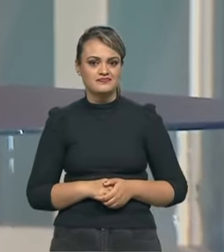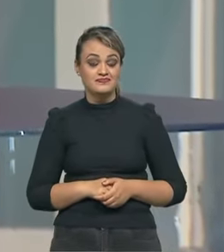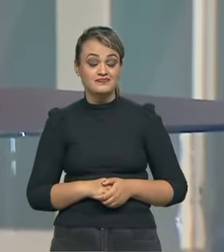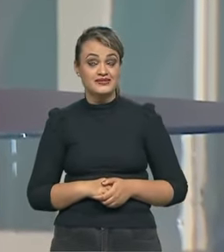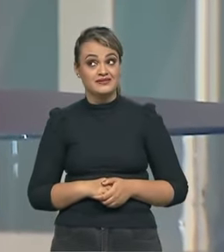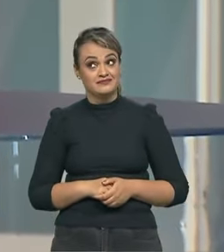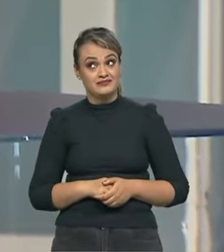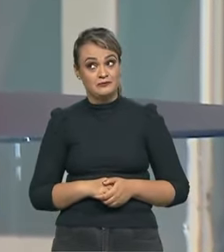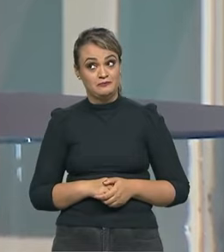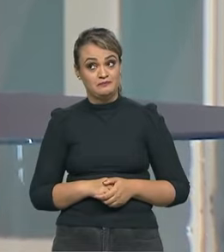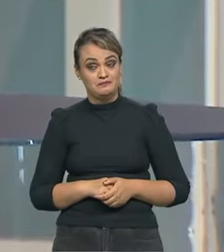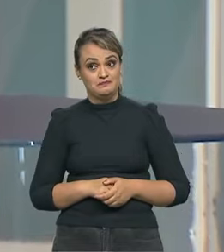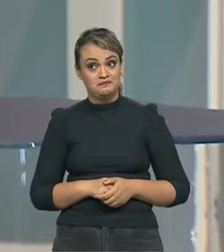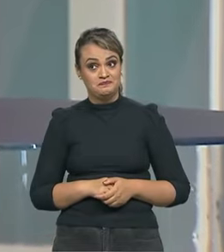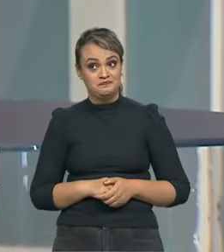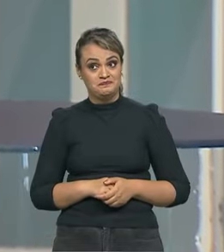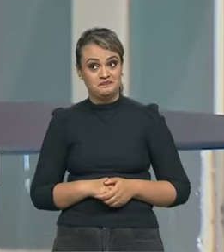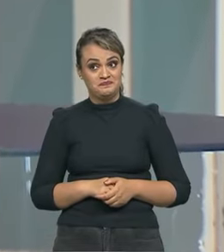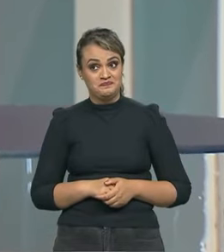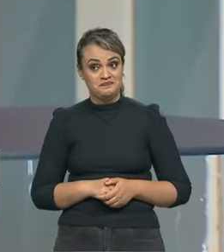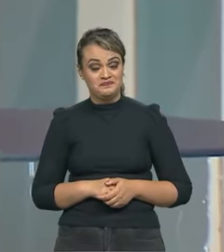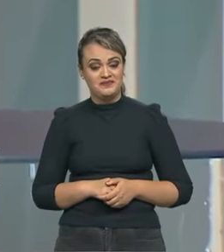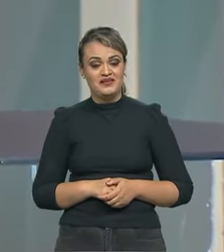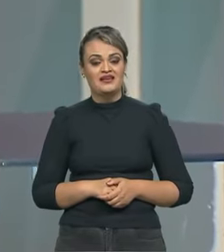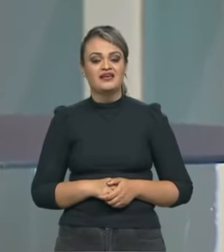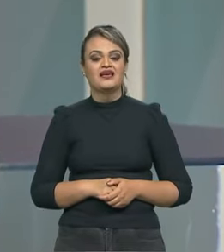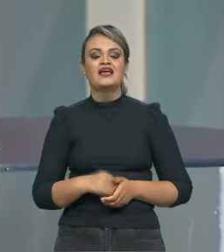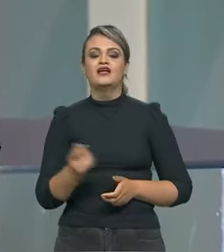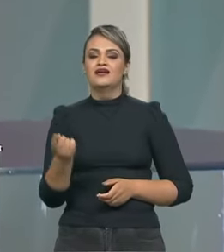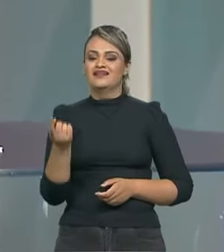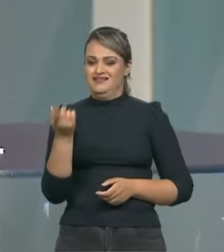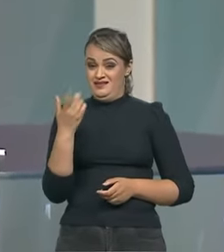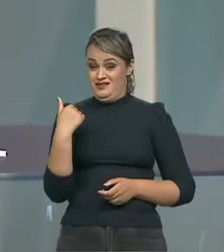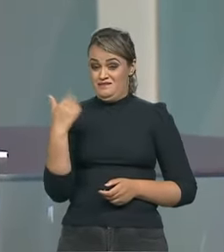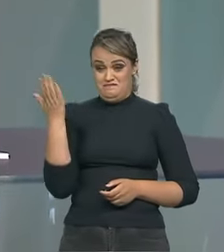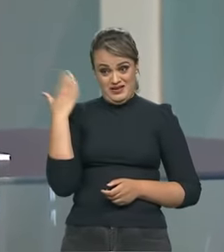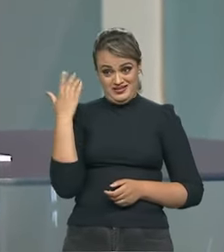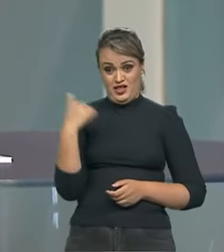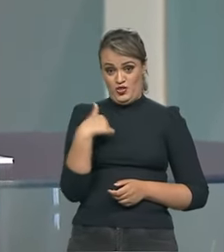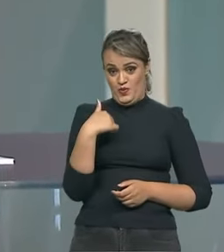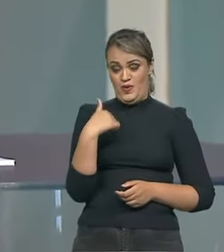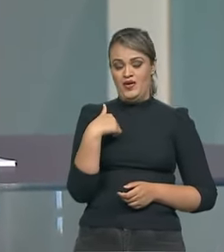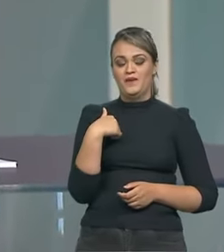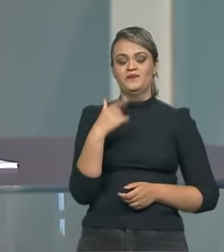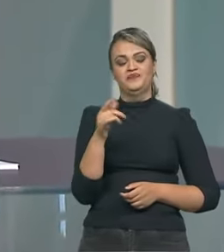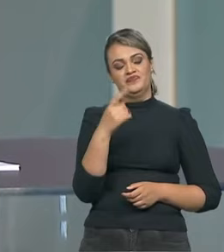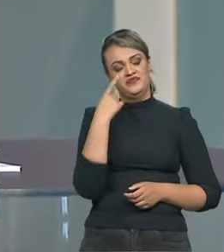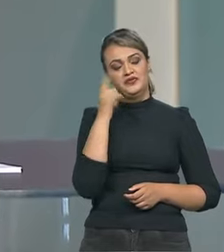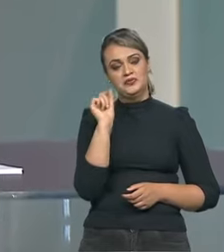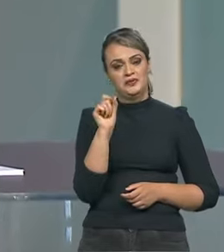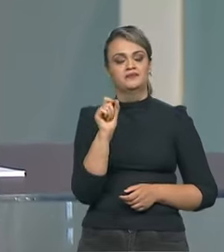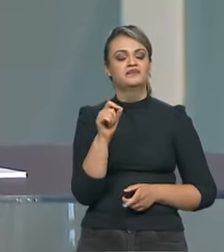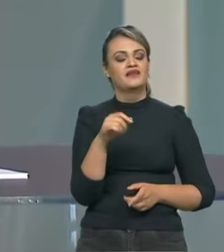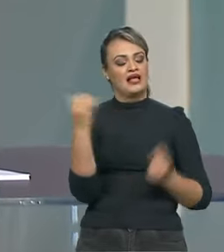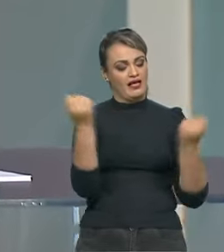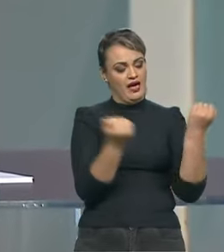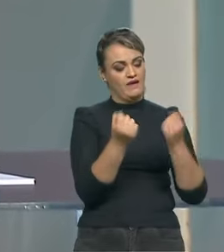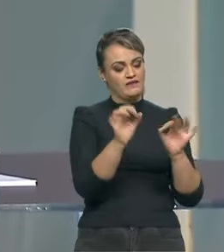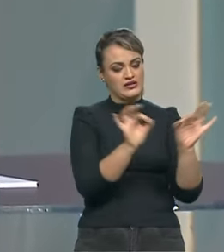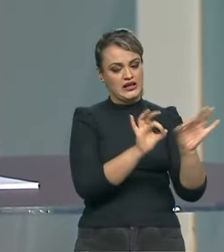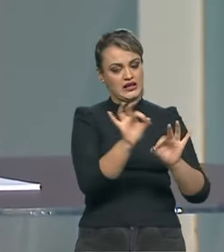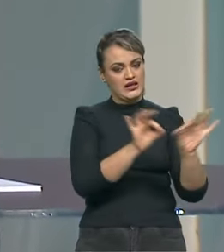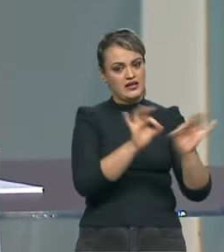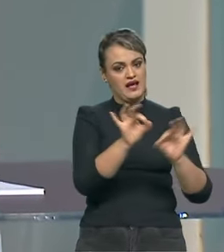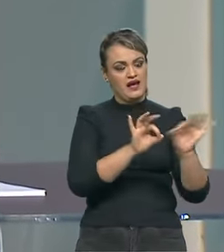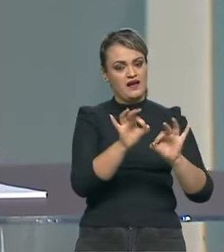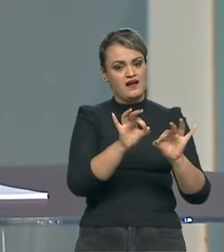Olha, a única coisa que eu posso falar, porque na minha época você desenvolvia um carro e partia para